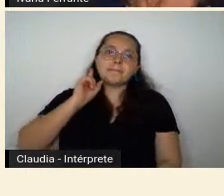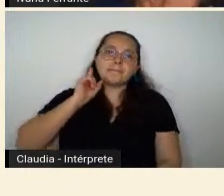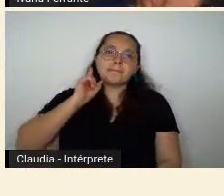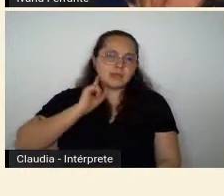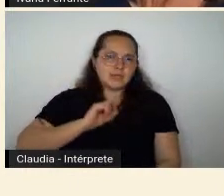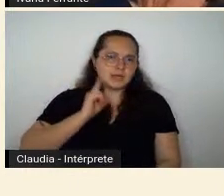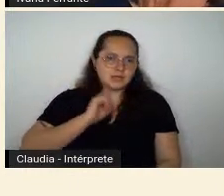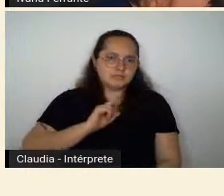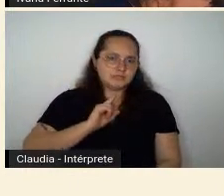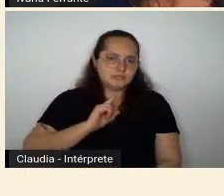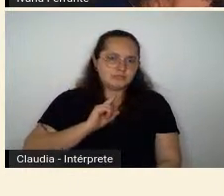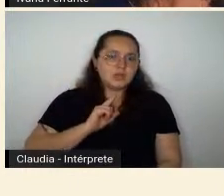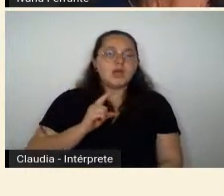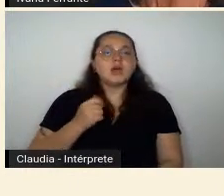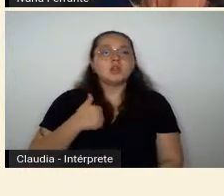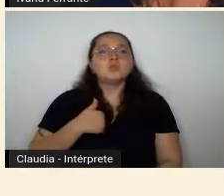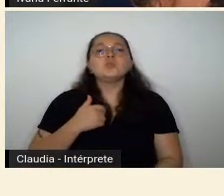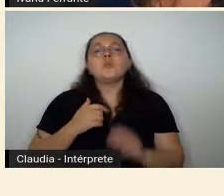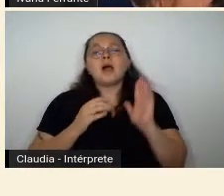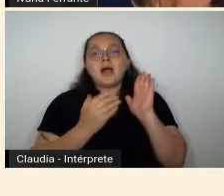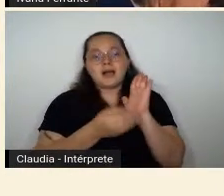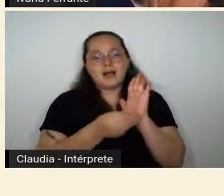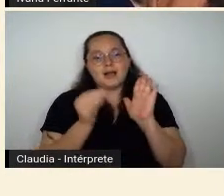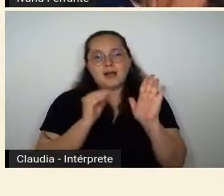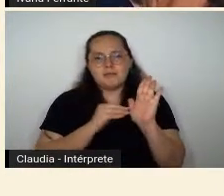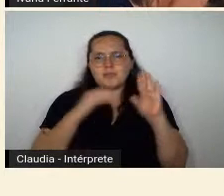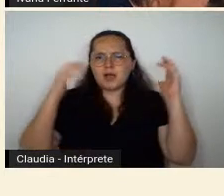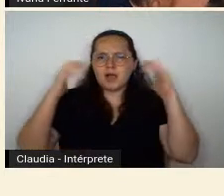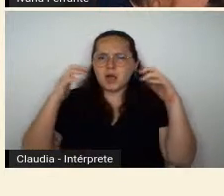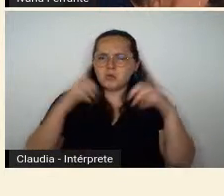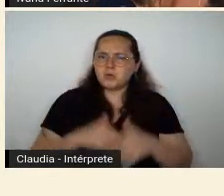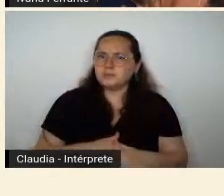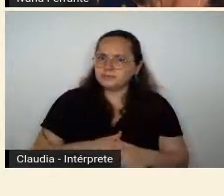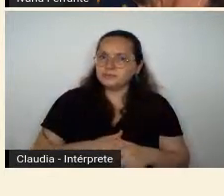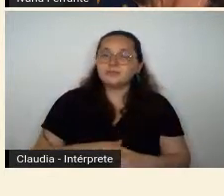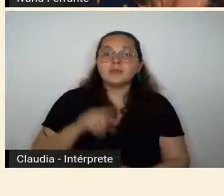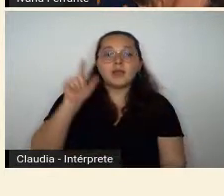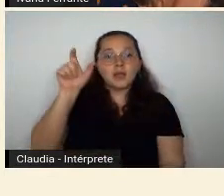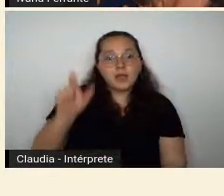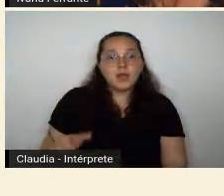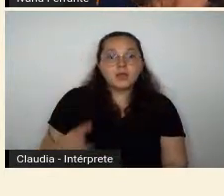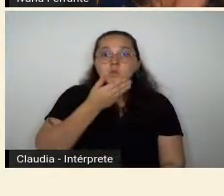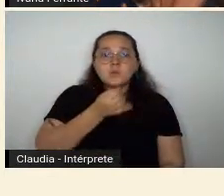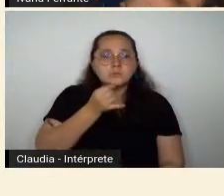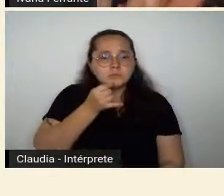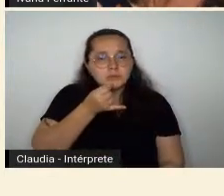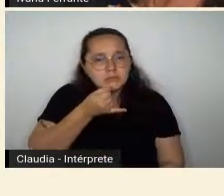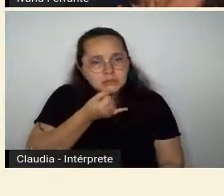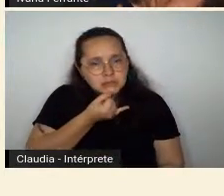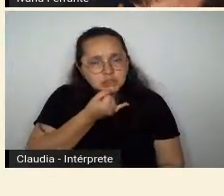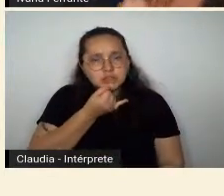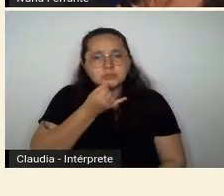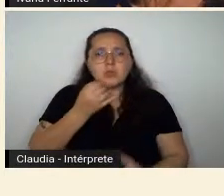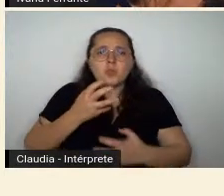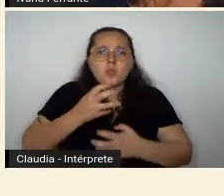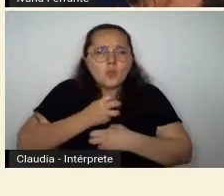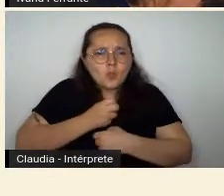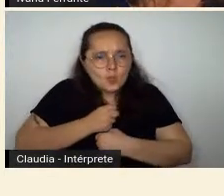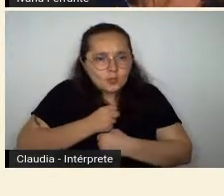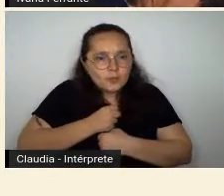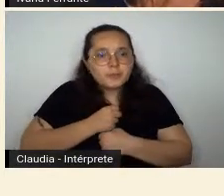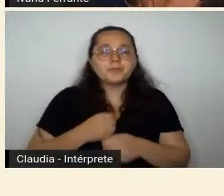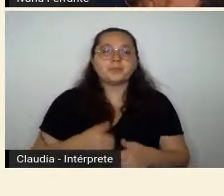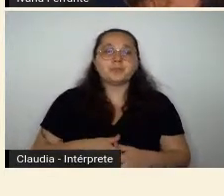poeta melancólico, triste, contido num momento e num palco, agora estou me